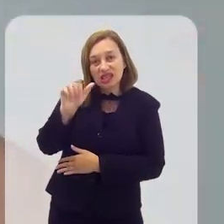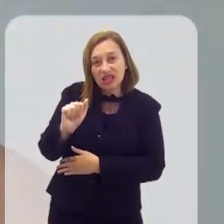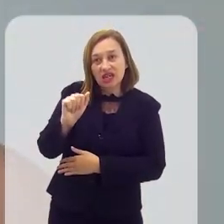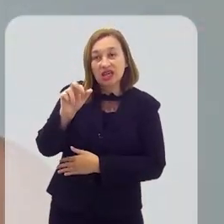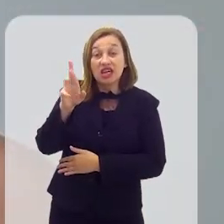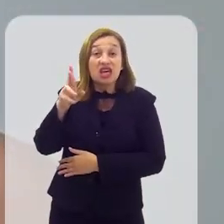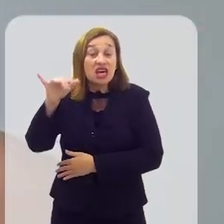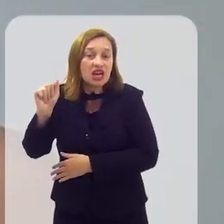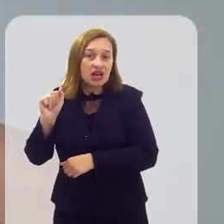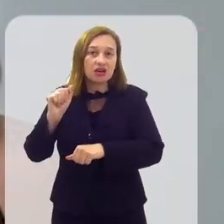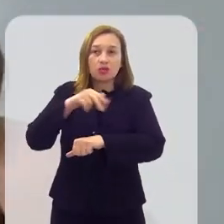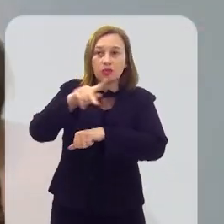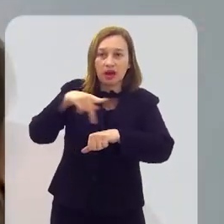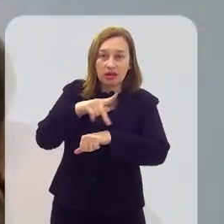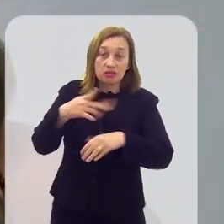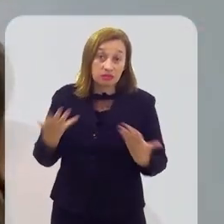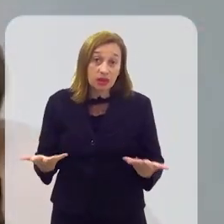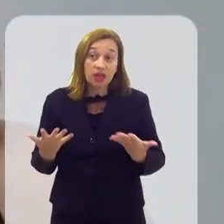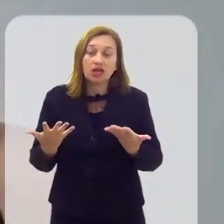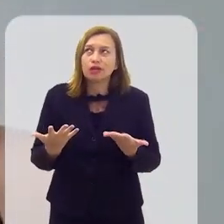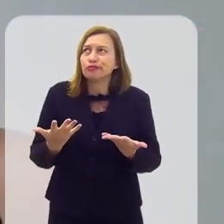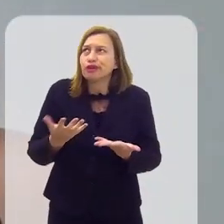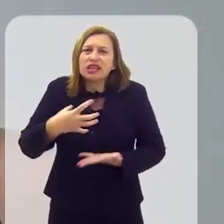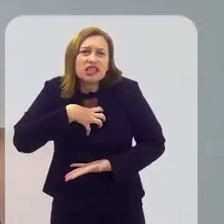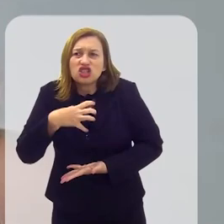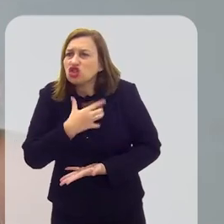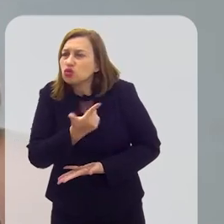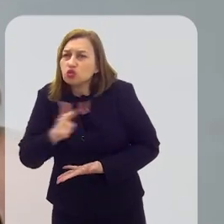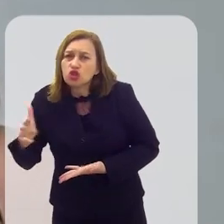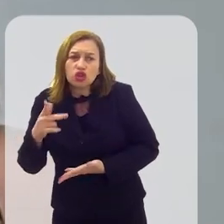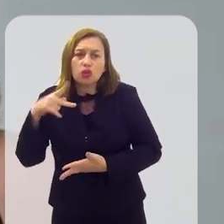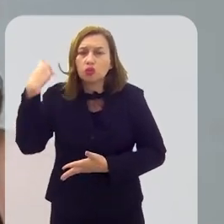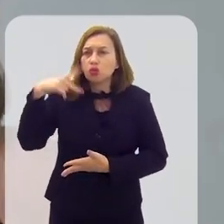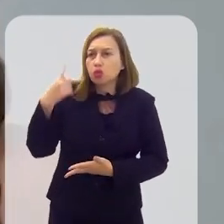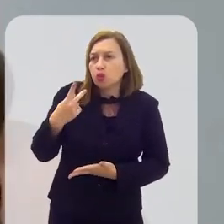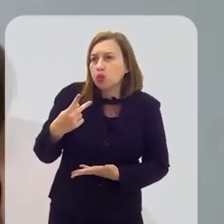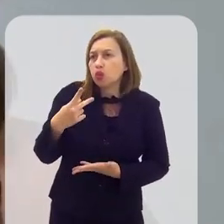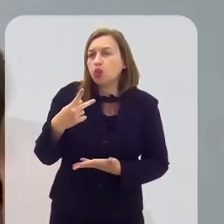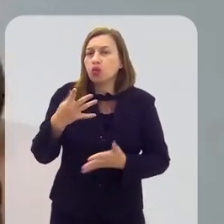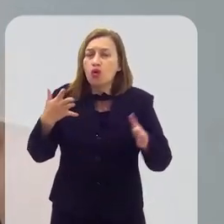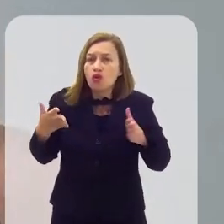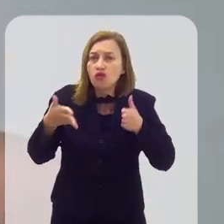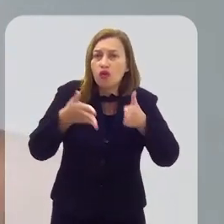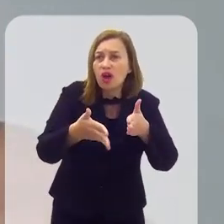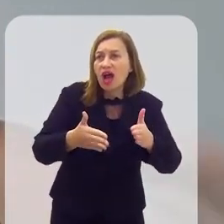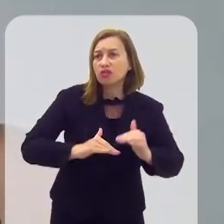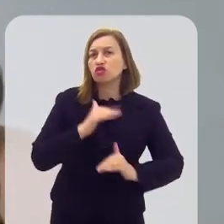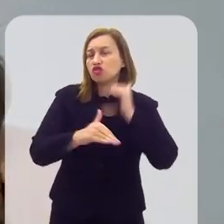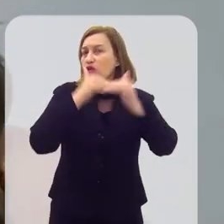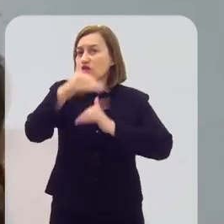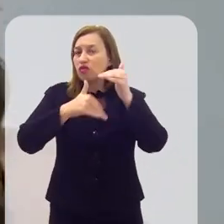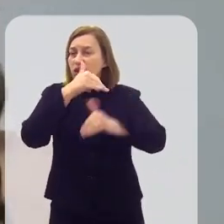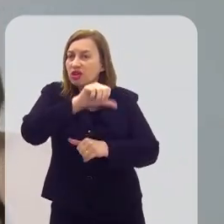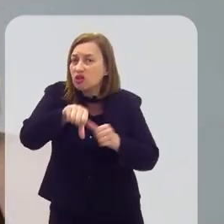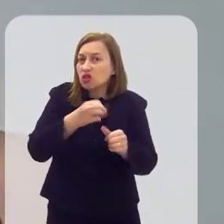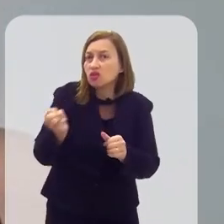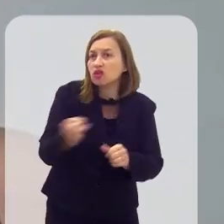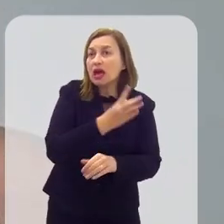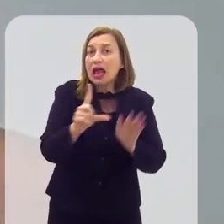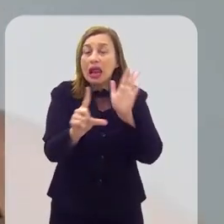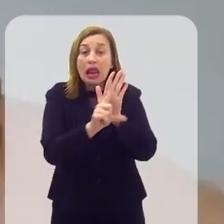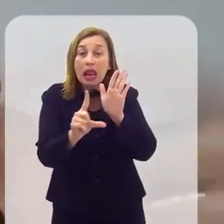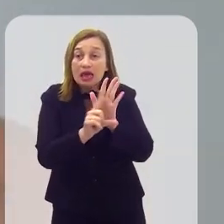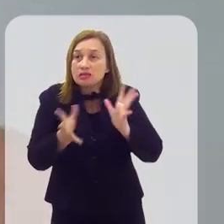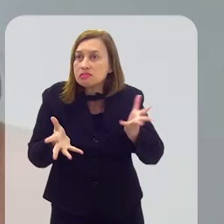faz o menor sentido um país como o Brasil, que tem políticas públicas de fomento à educação, de fomento à inovação,